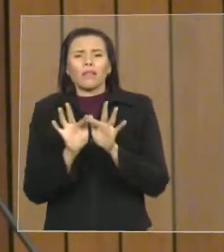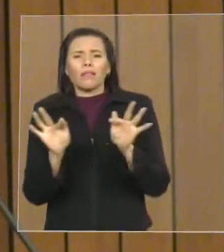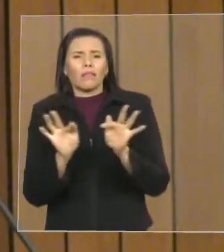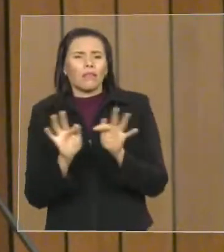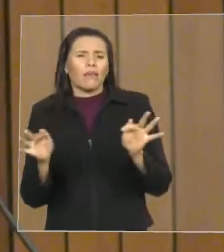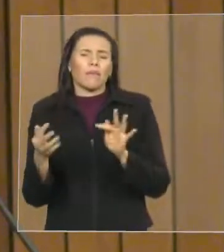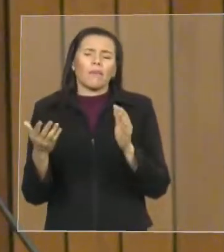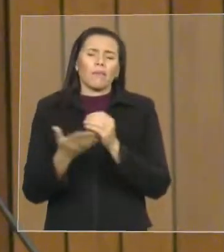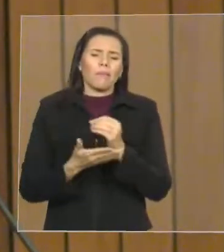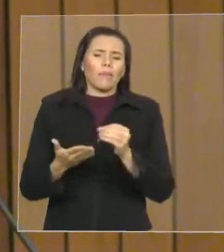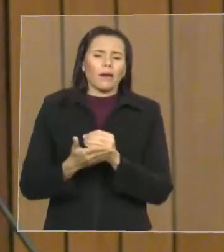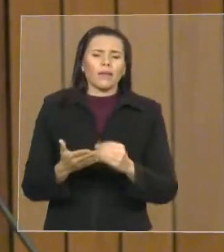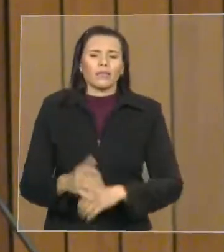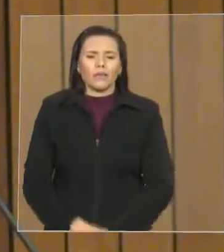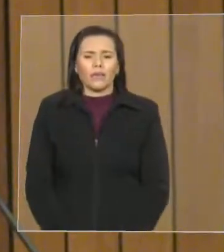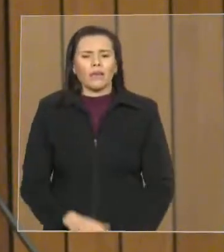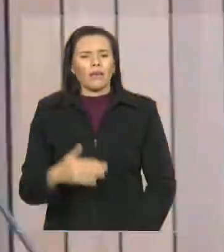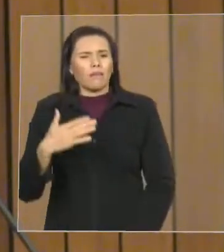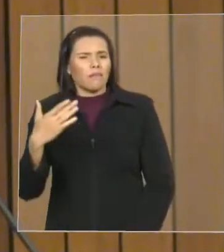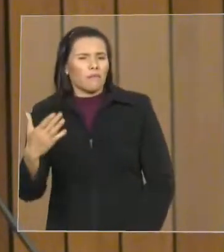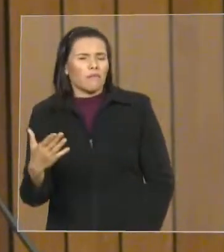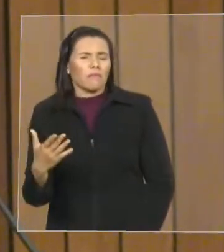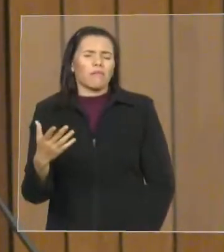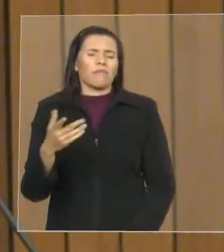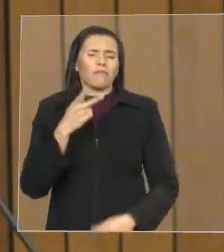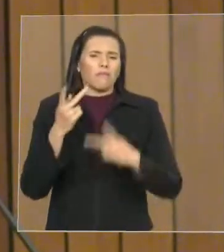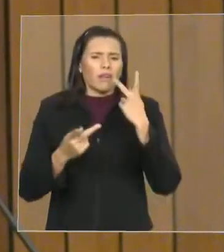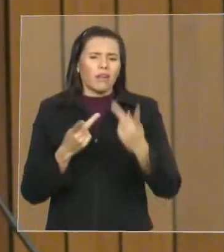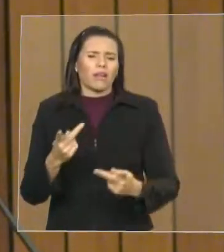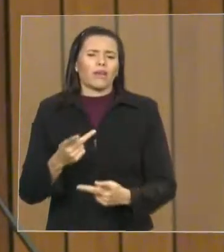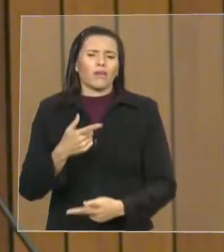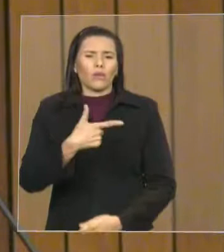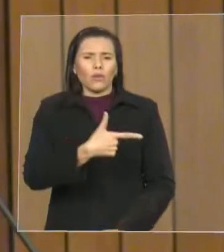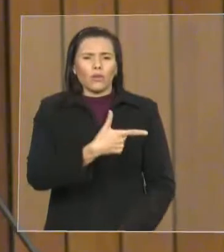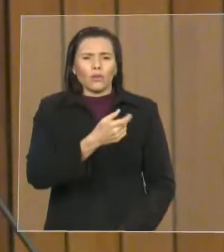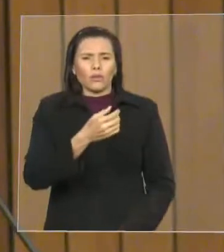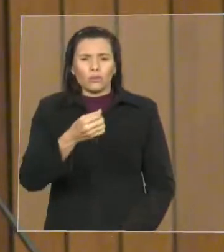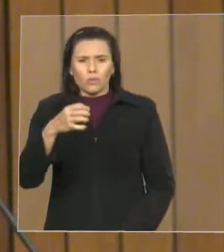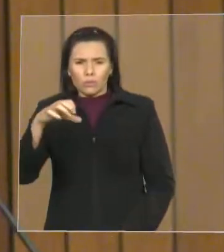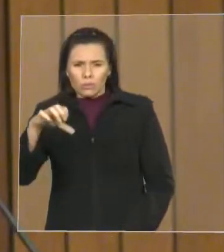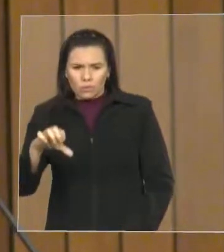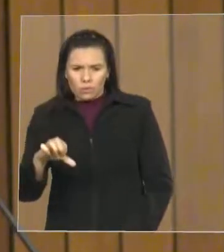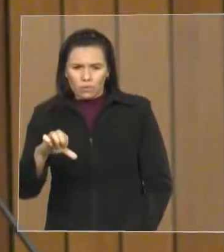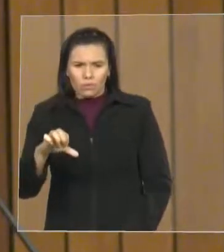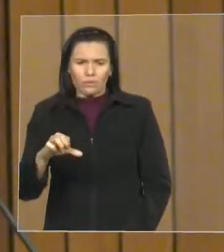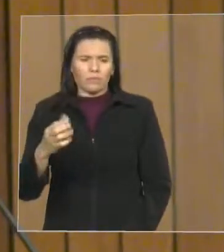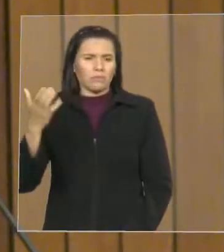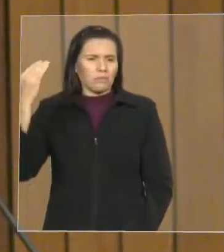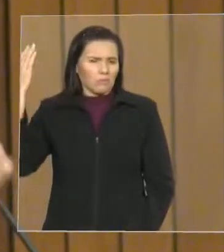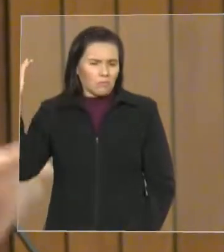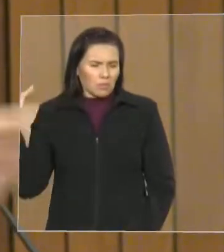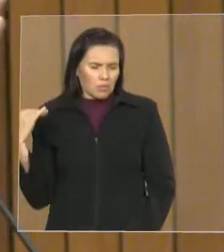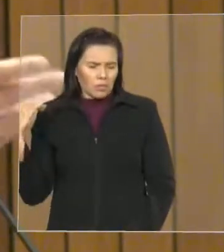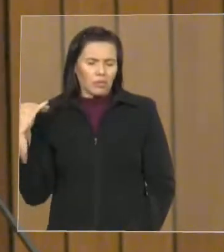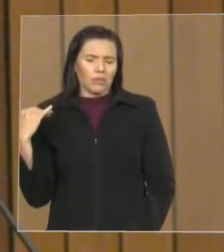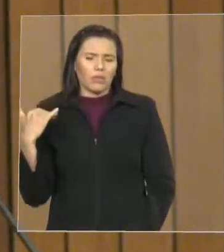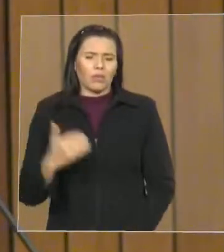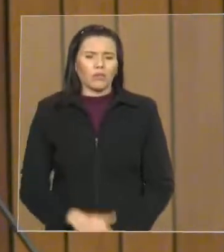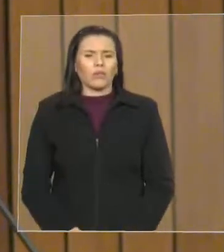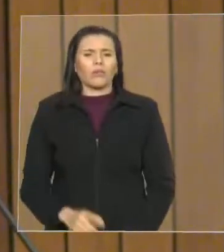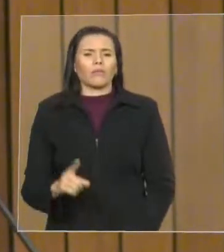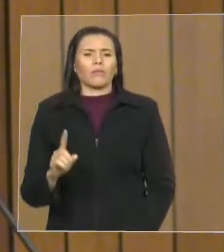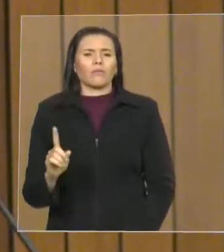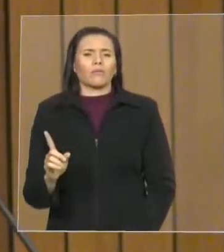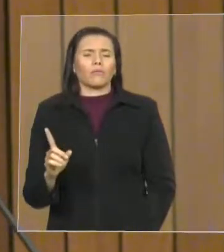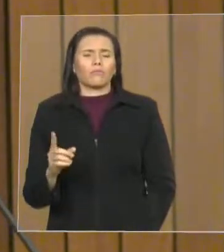inundação teria sido em 2009, que, por isso, o comitê foi criado só em 2016 e que, talvez, algumas das